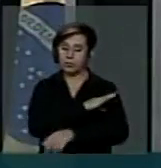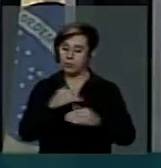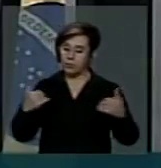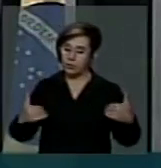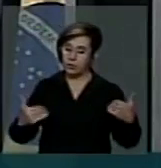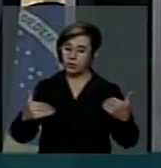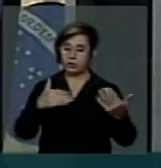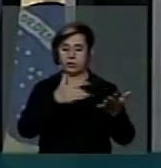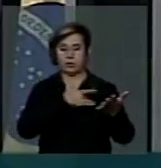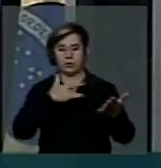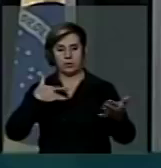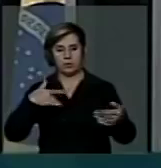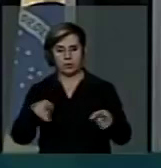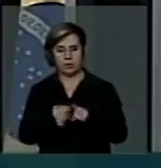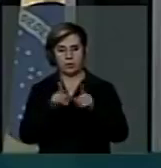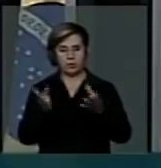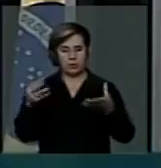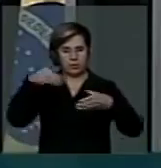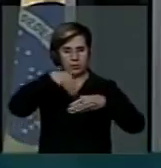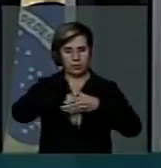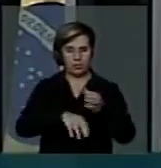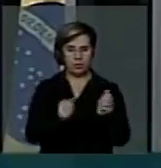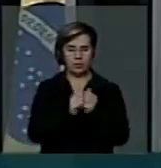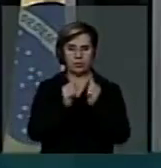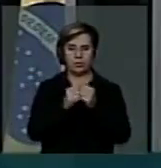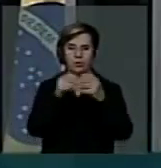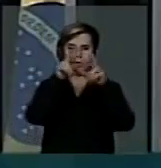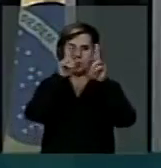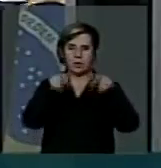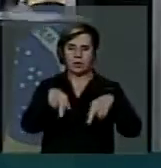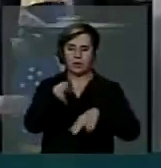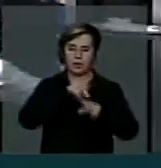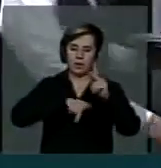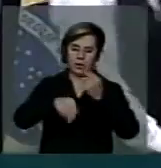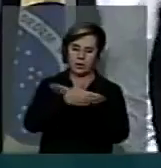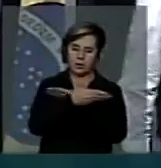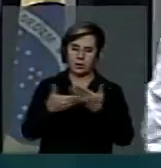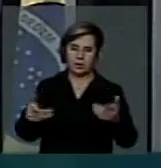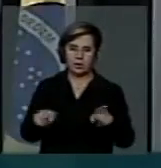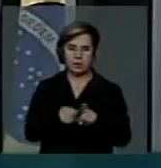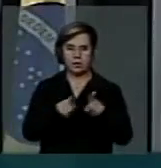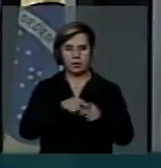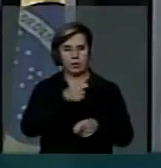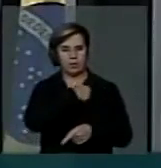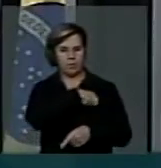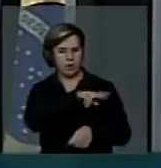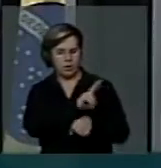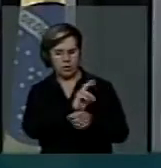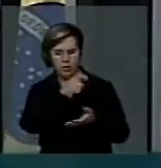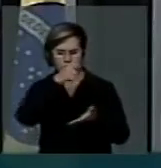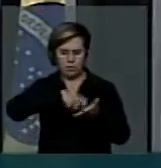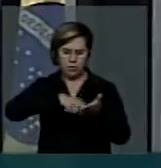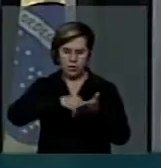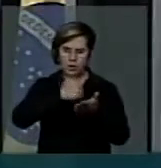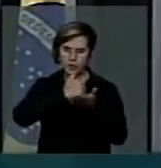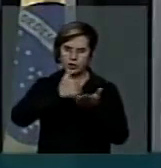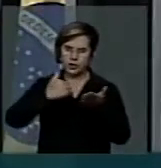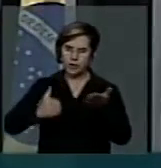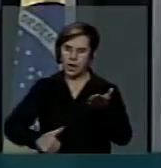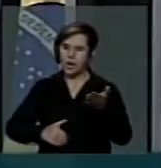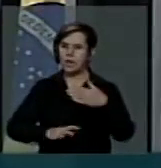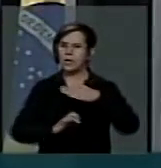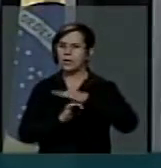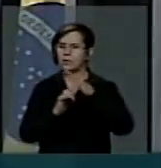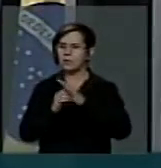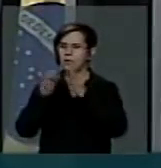Inclusão das unidades de acolhimento na rede pública, isenção fiscal das empresas que deram emprego